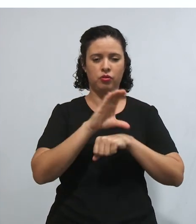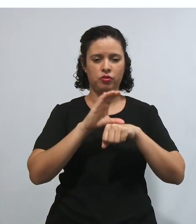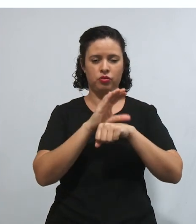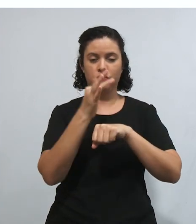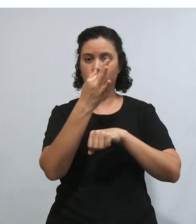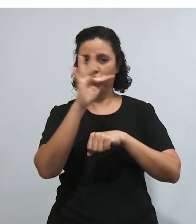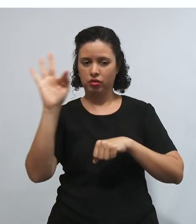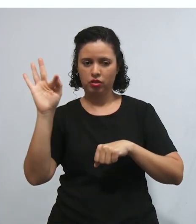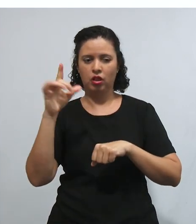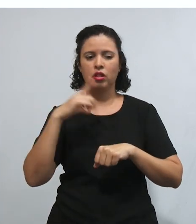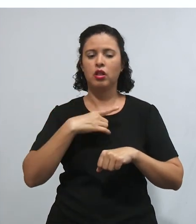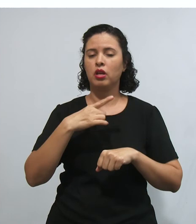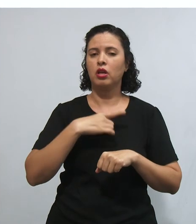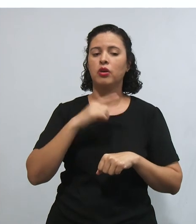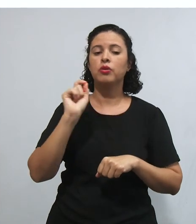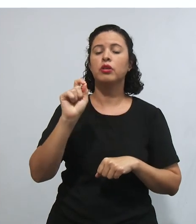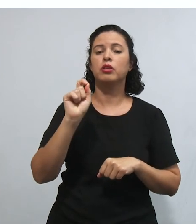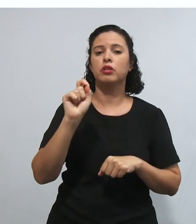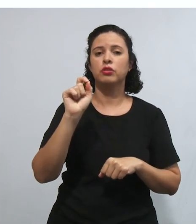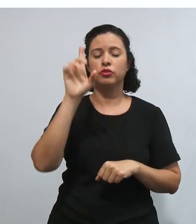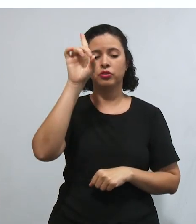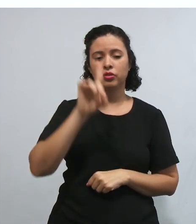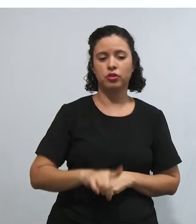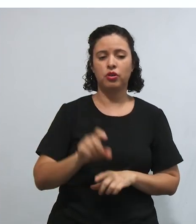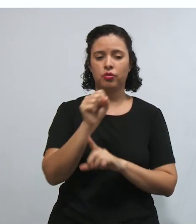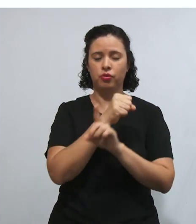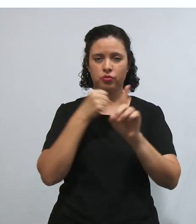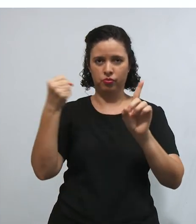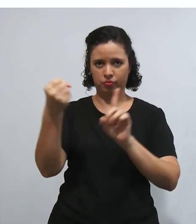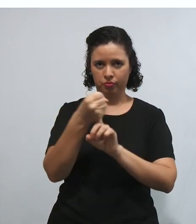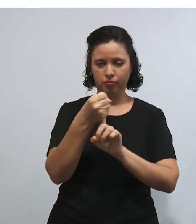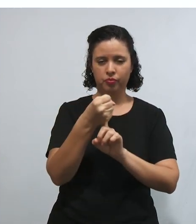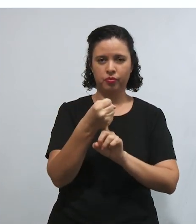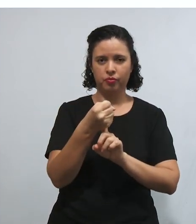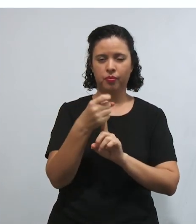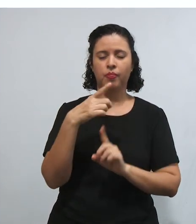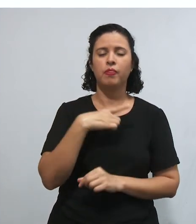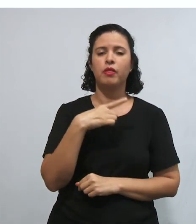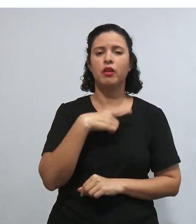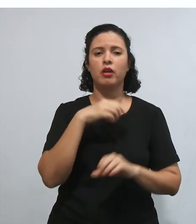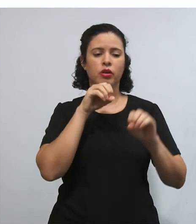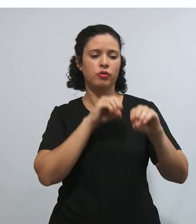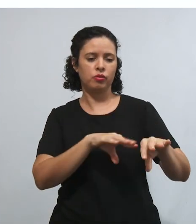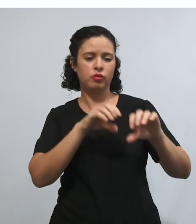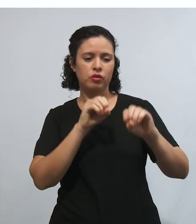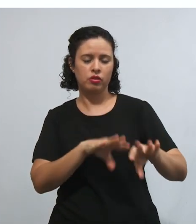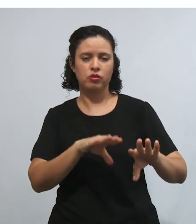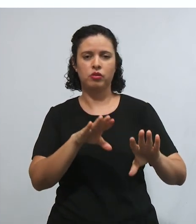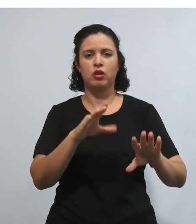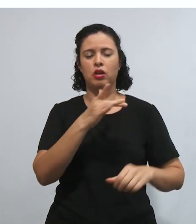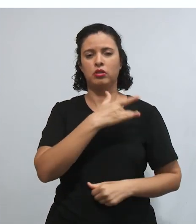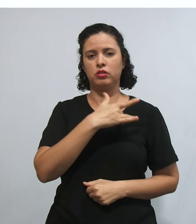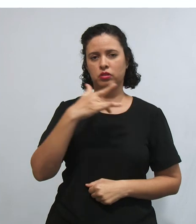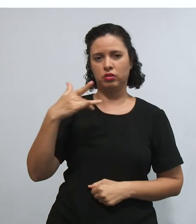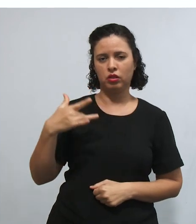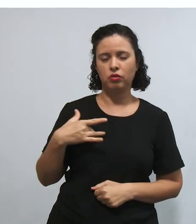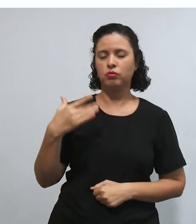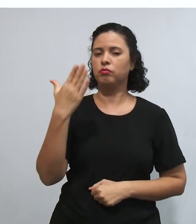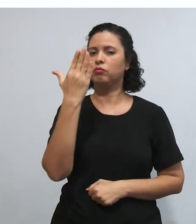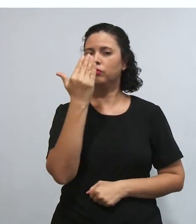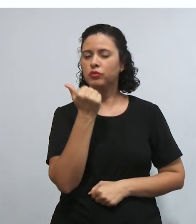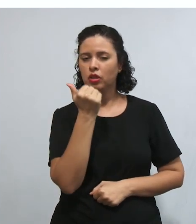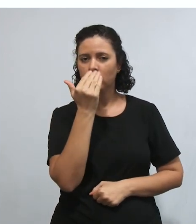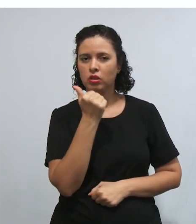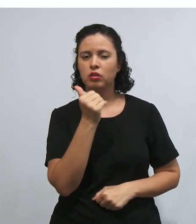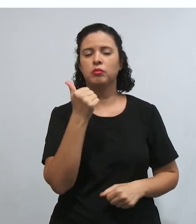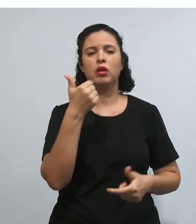direitos sociais, tá? Olha só, nós temos a educação, a saúde, a alimentação,